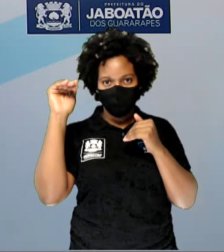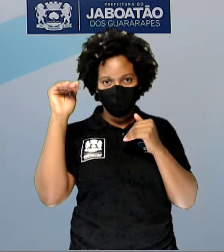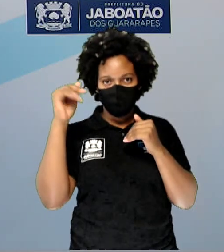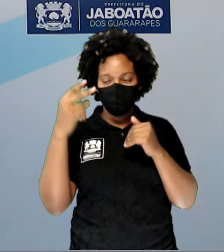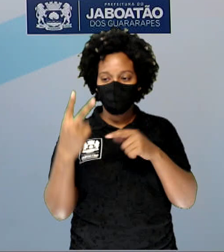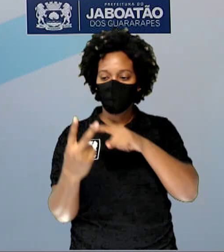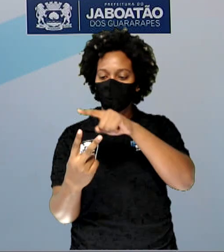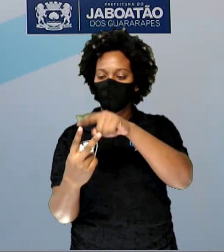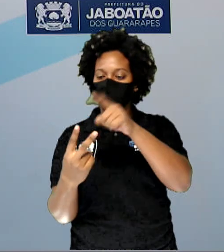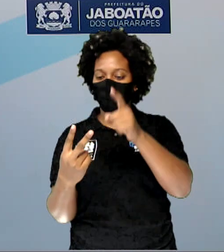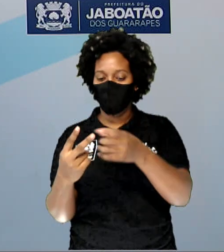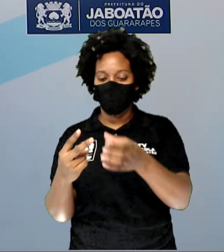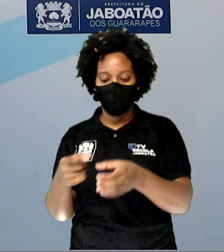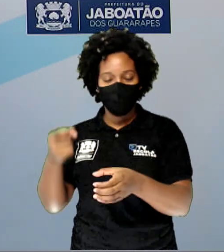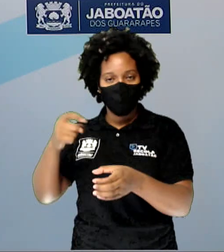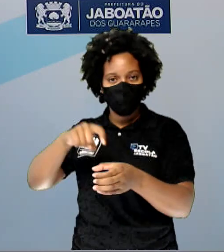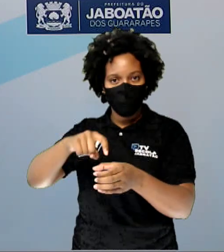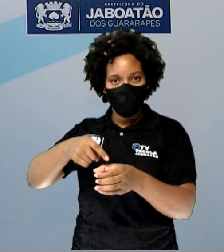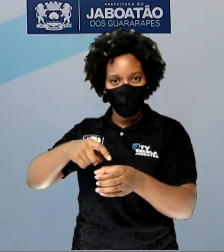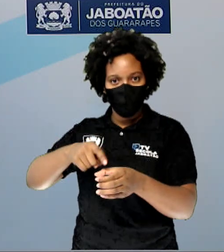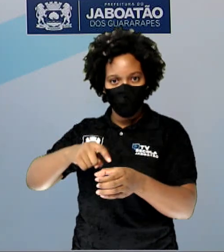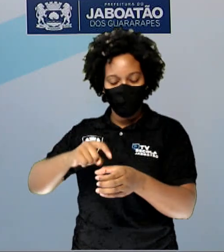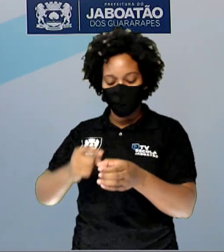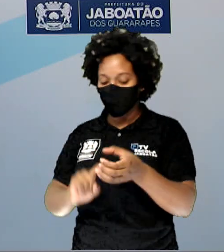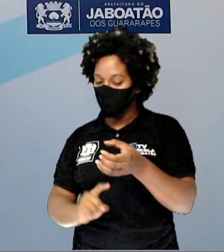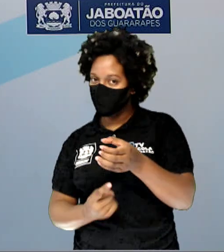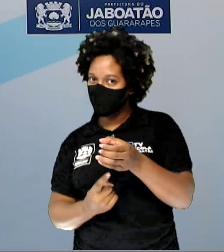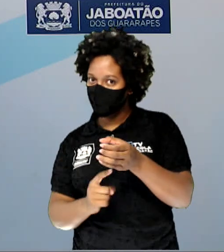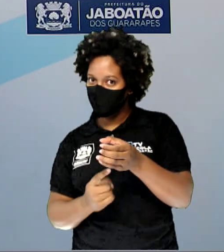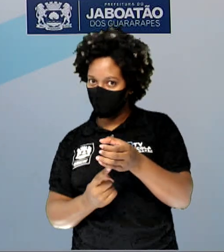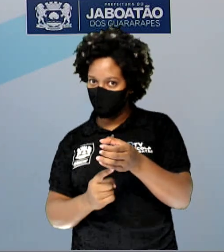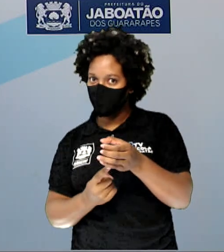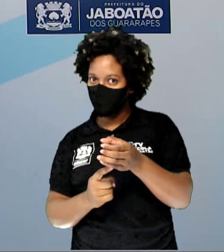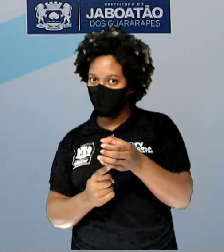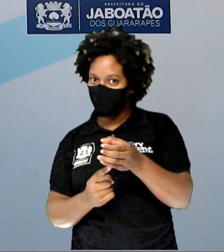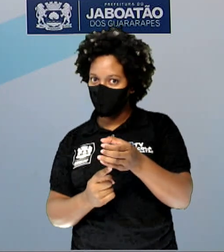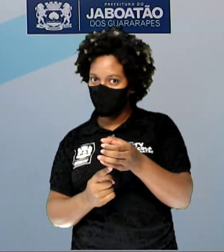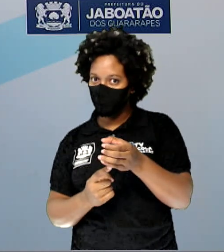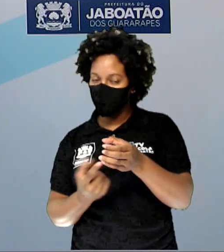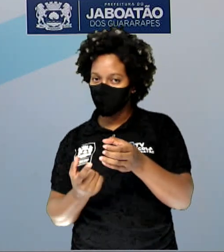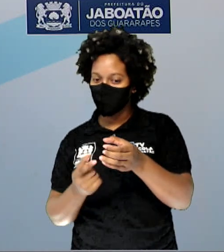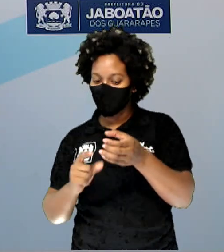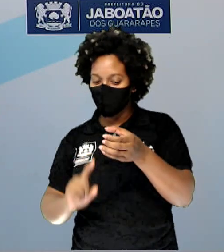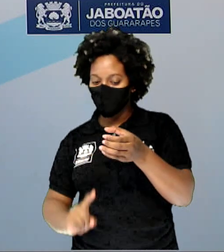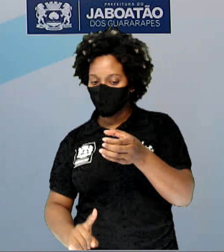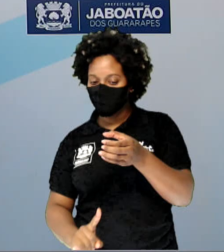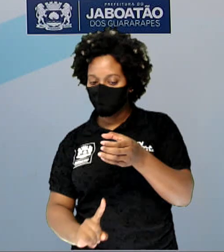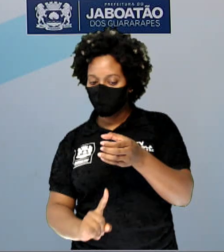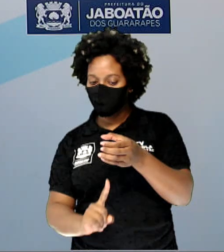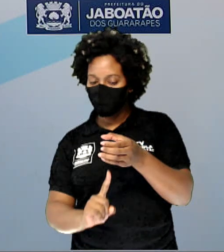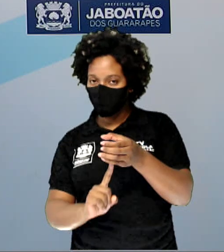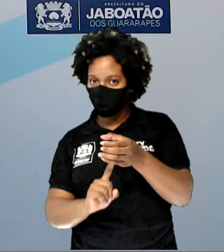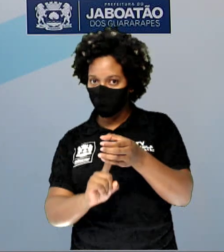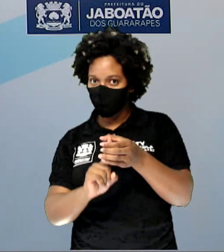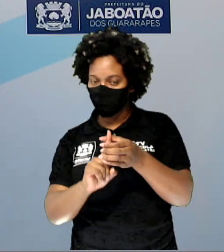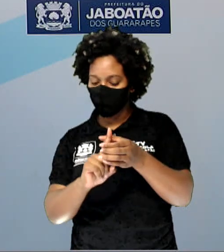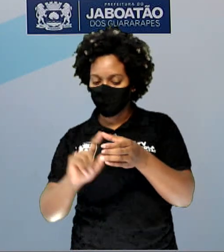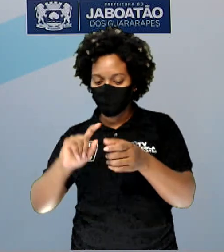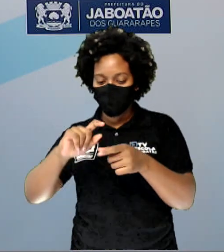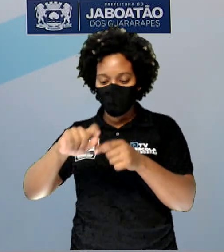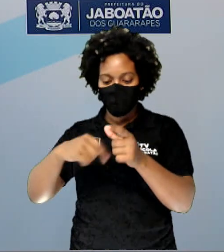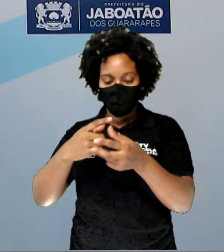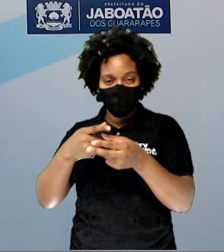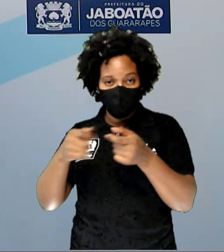dois furos, como aparece no slide, no fundo da lata, e vão passar o barbante e prender com um nó.